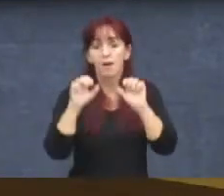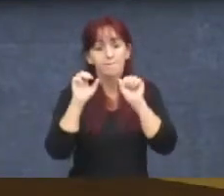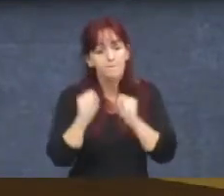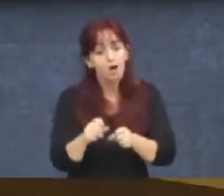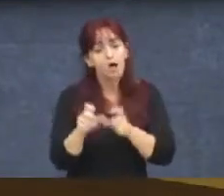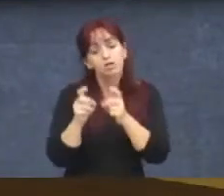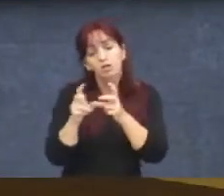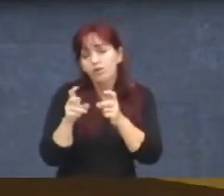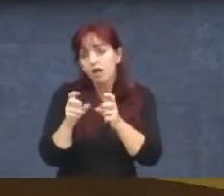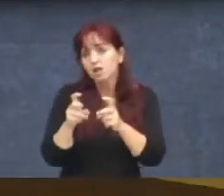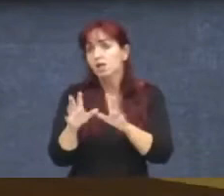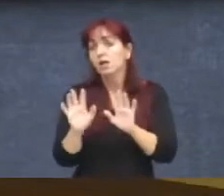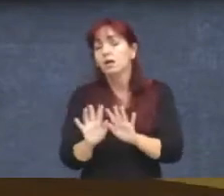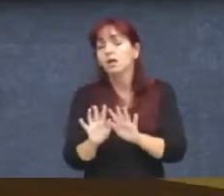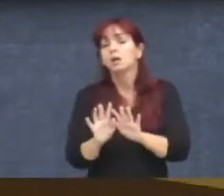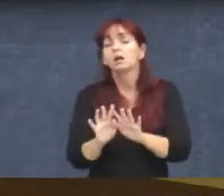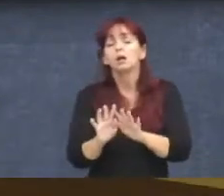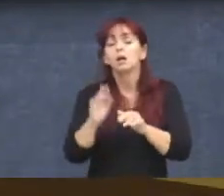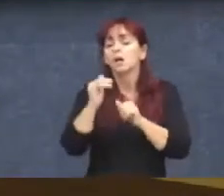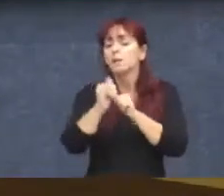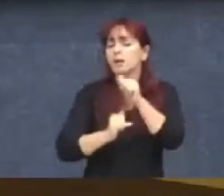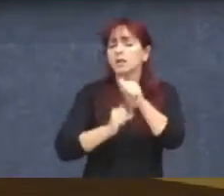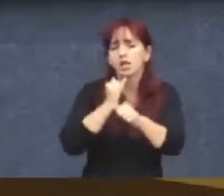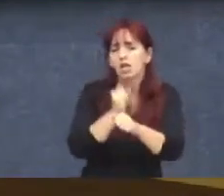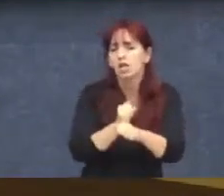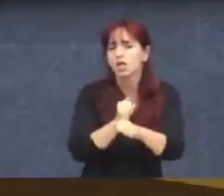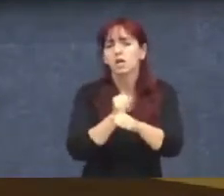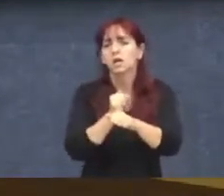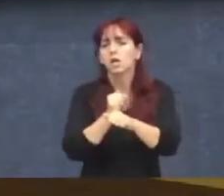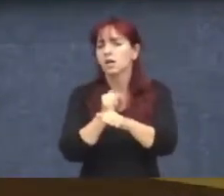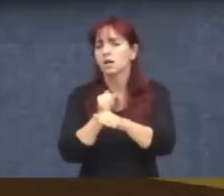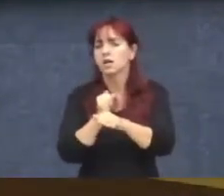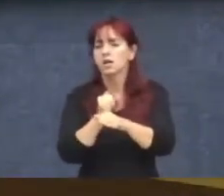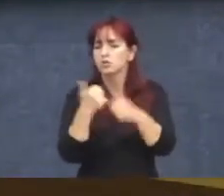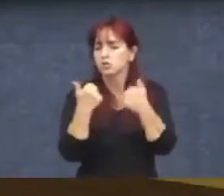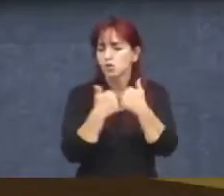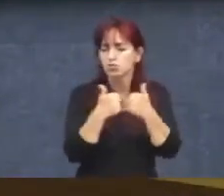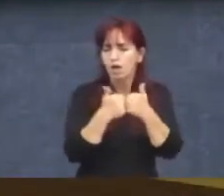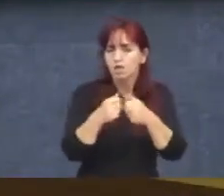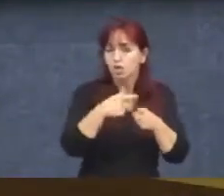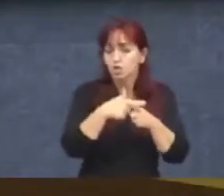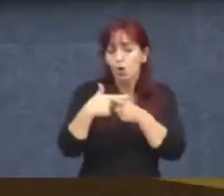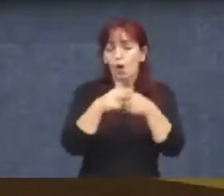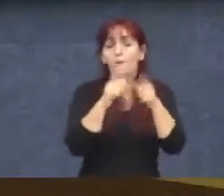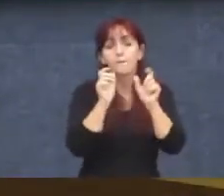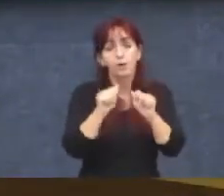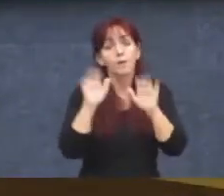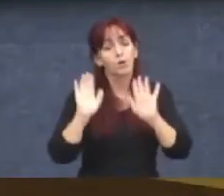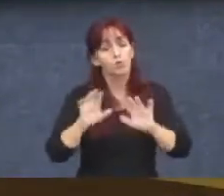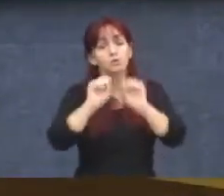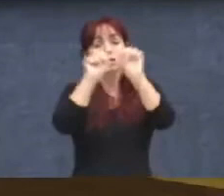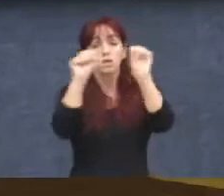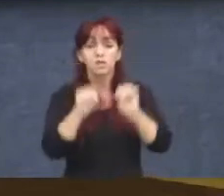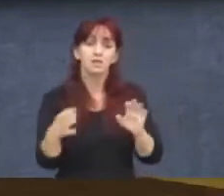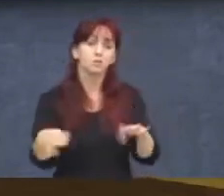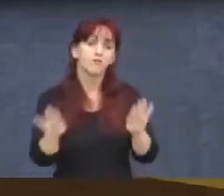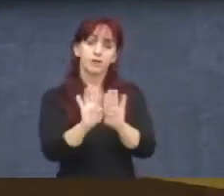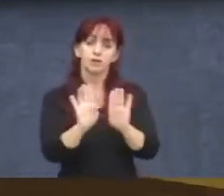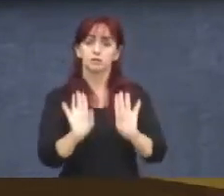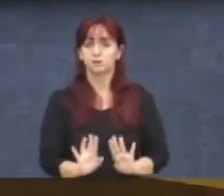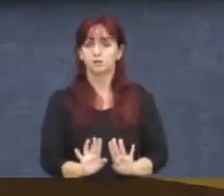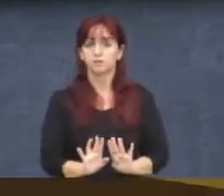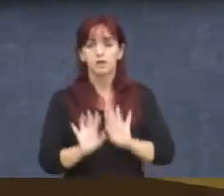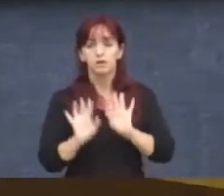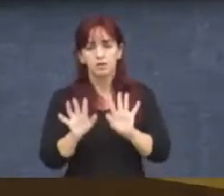Marli, pela internet, você pode ter diversos tipos de integração, mas hoje o sistema é todo fechado. Então, trazer a